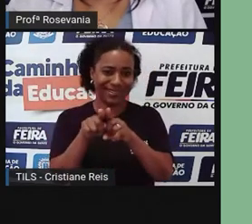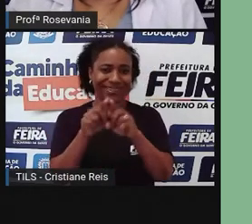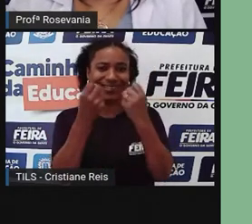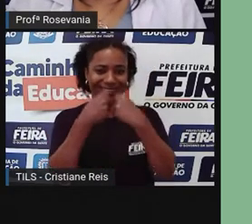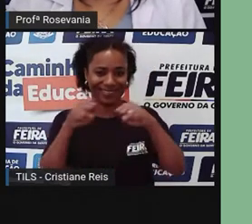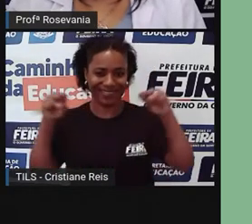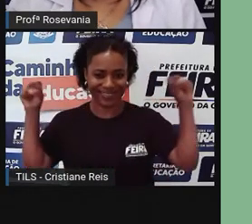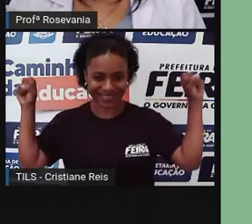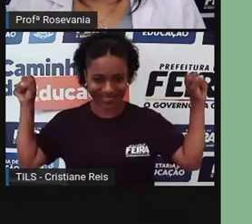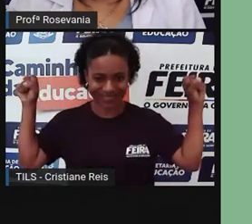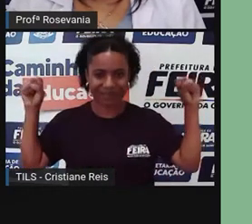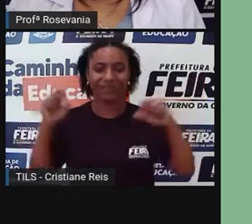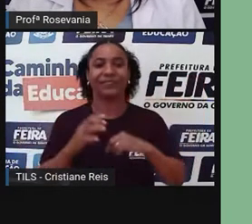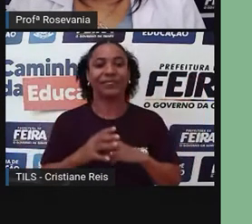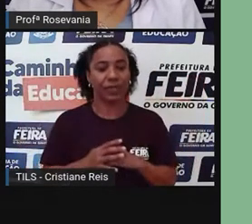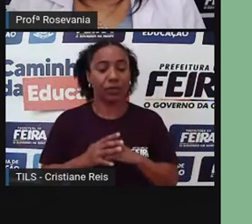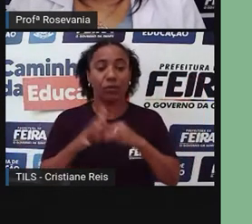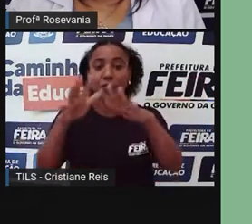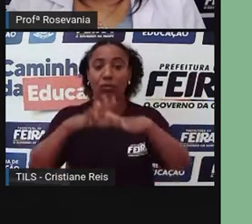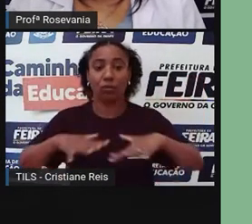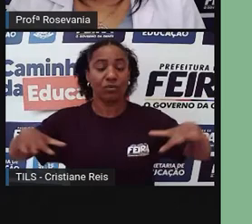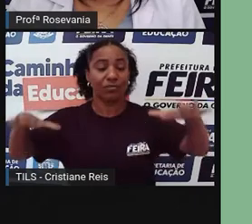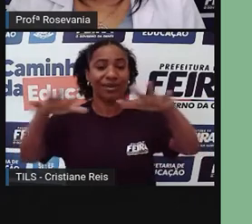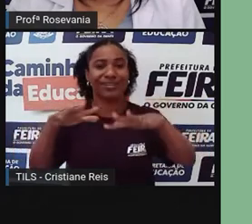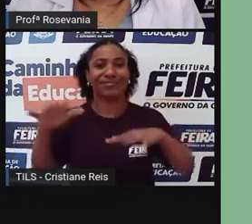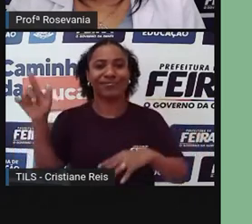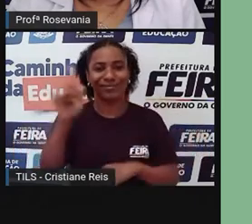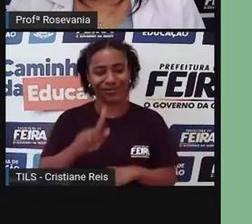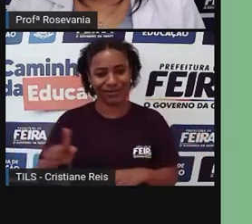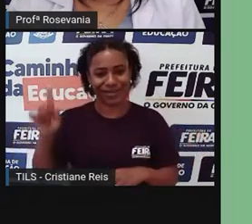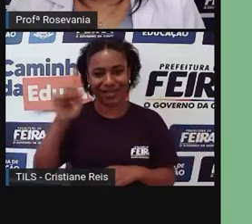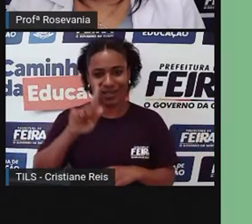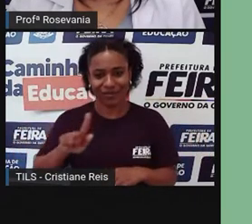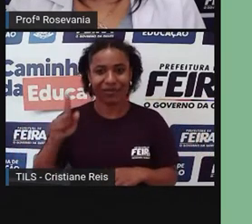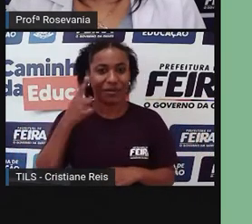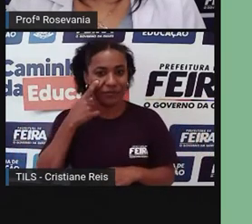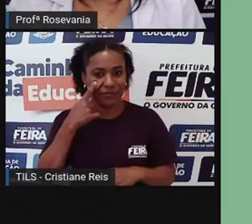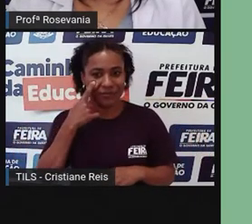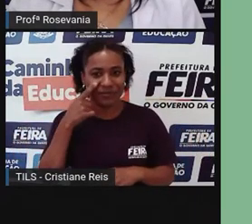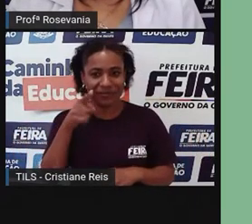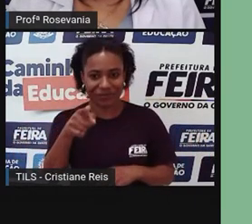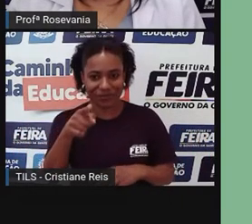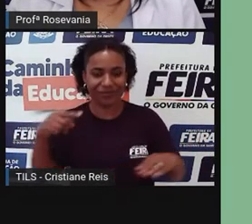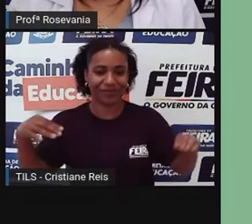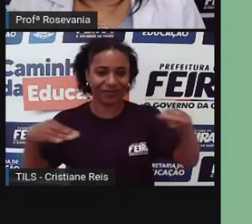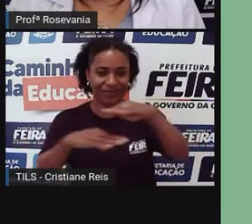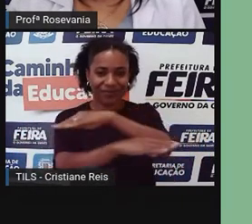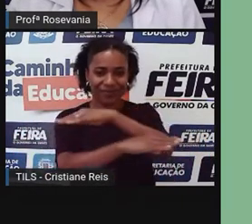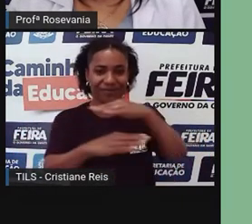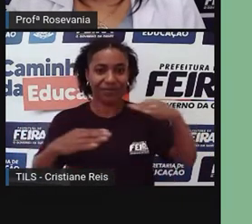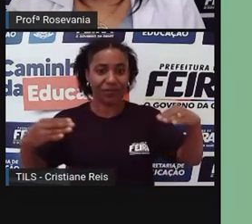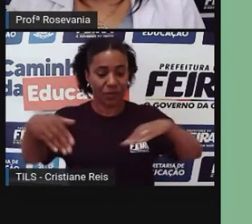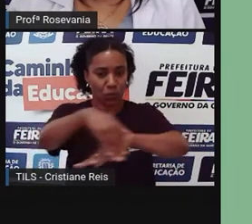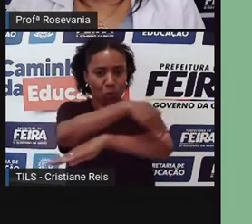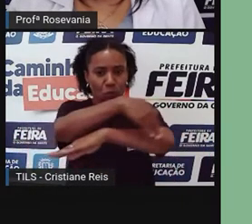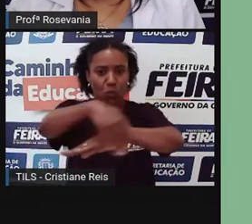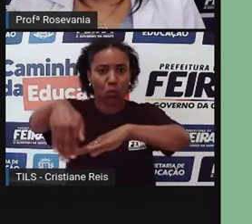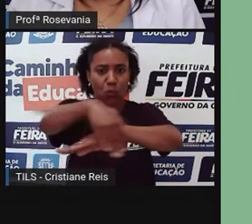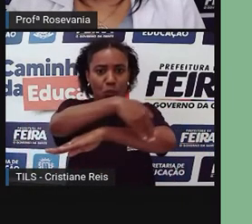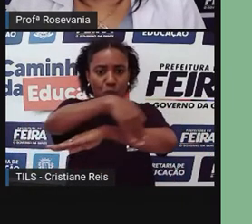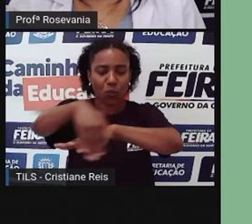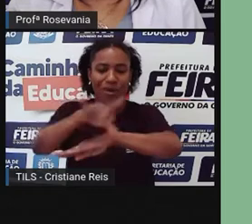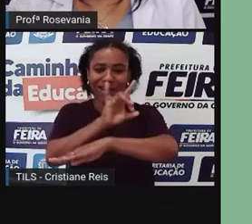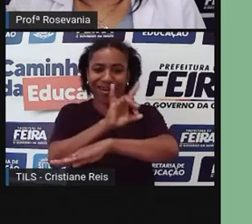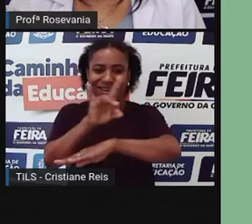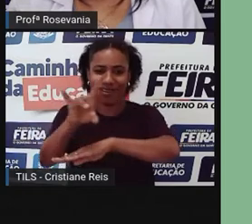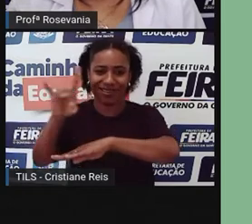né. Então, o nosso espaço geográfico, aqui mais uma vez você percebe o traçado, né, das ruas, muito bem divididinho